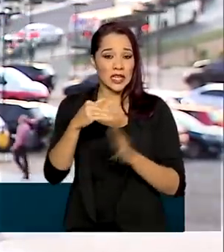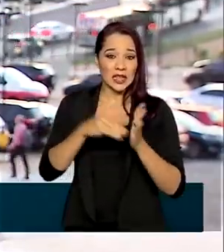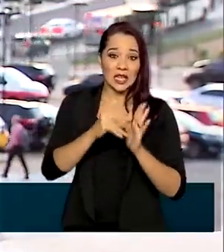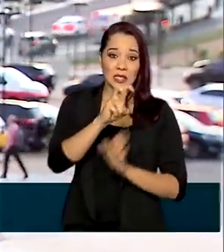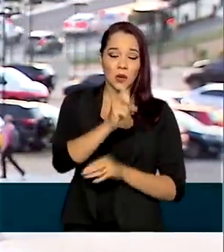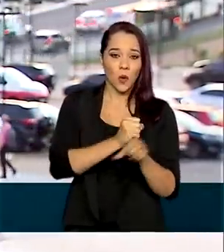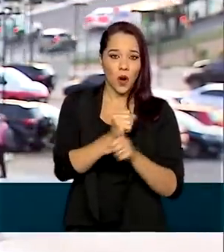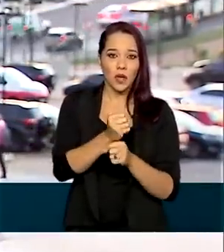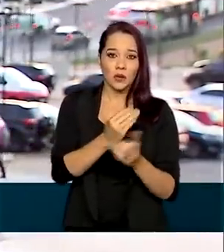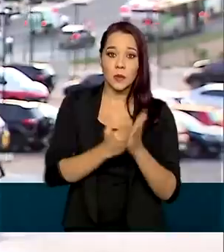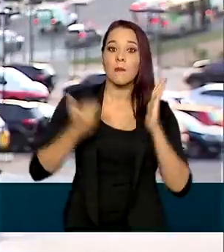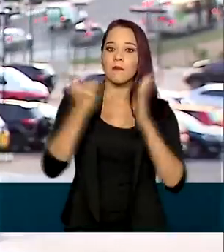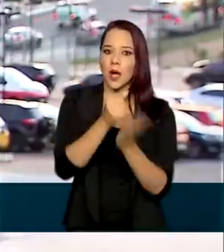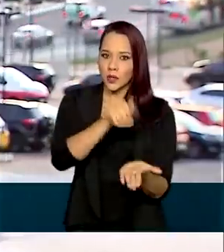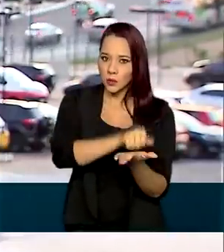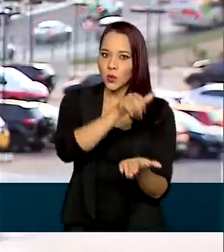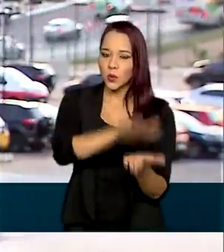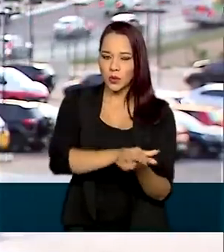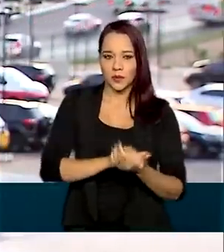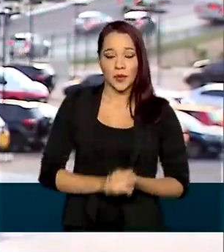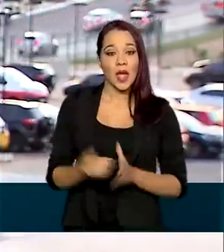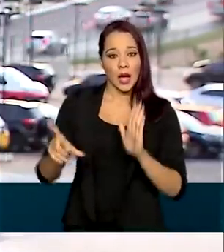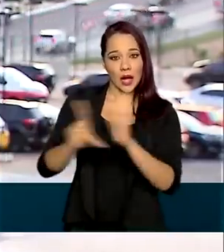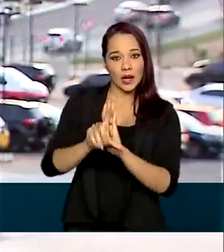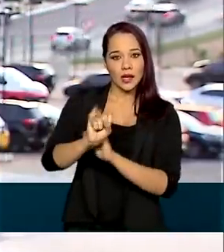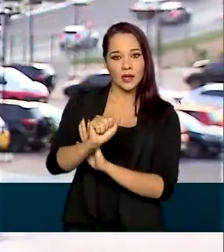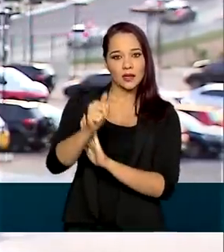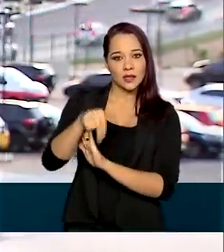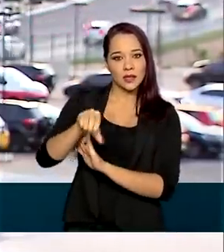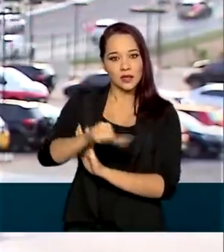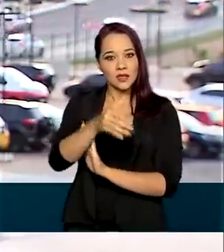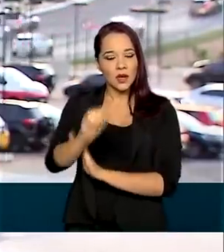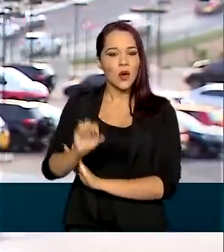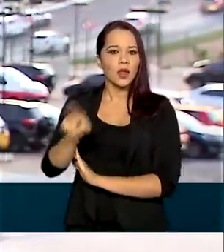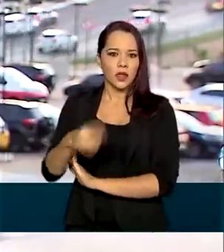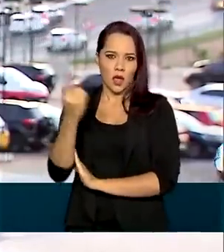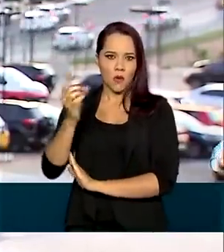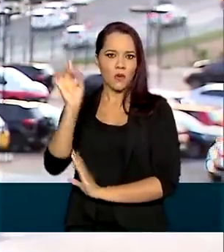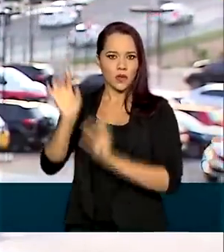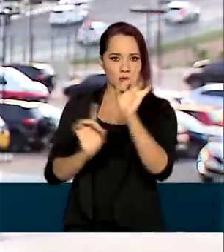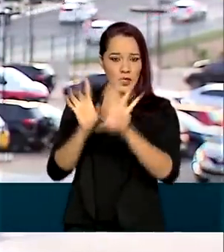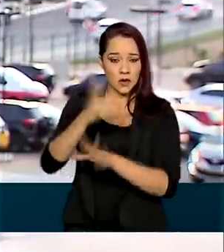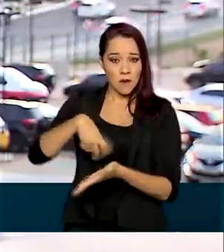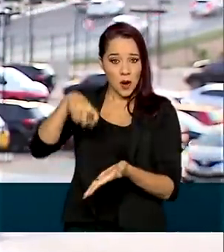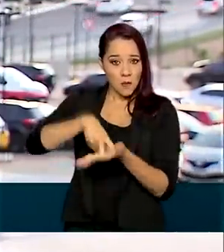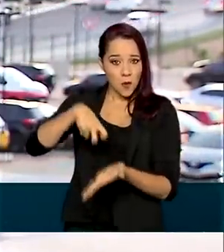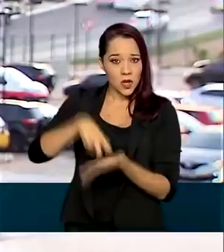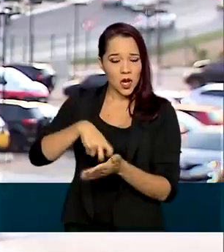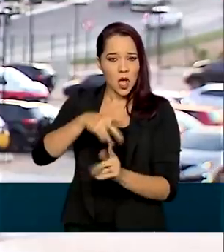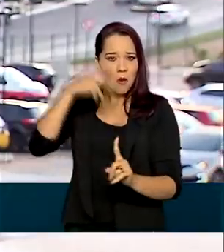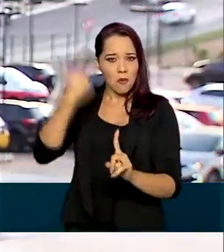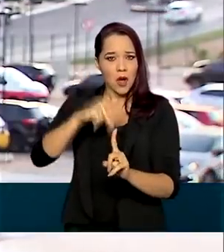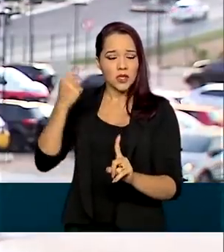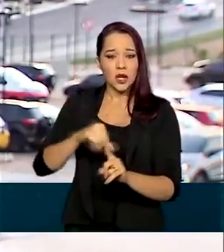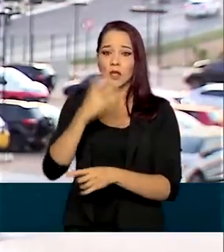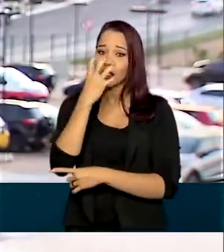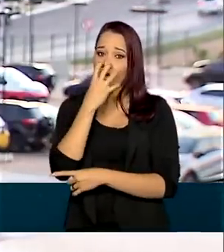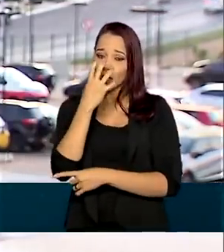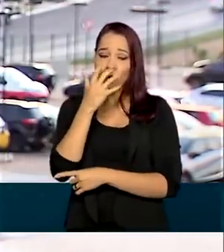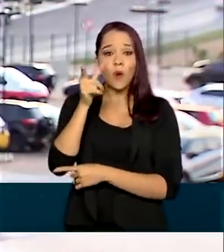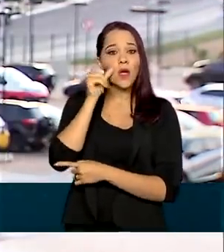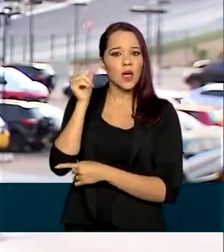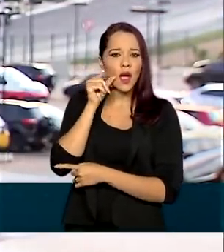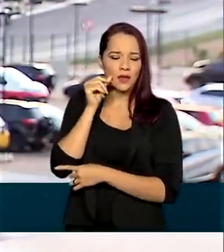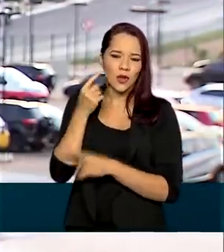anos, mais multa. A Lei Sanção tem um item específico para punir maus tratos a cães e gatos